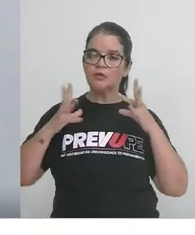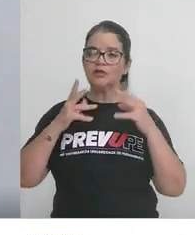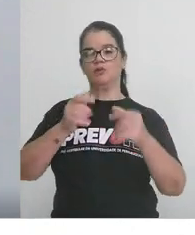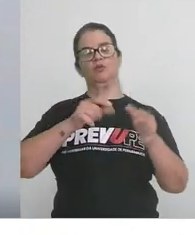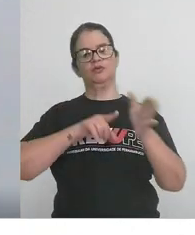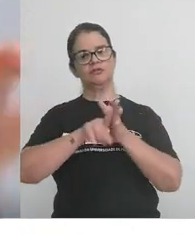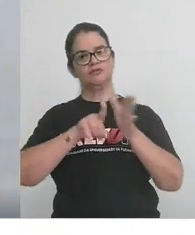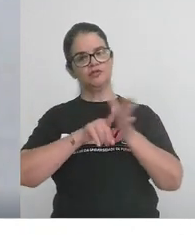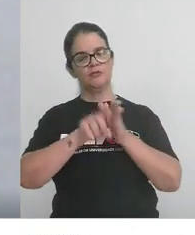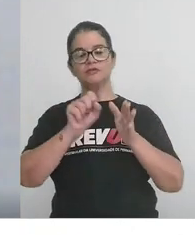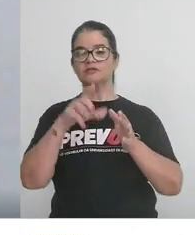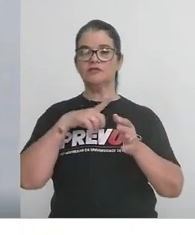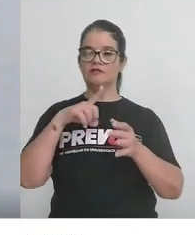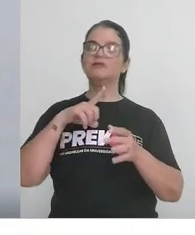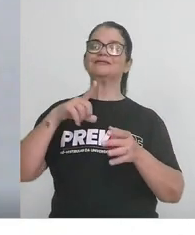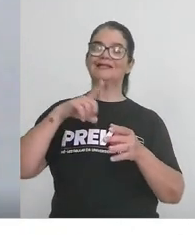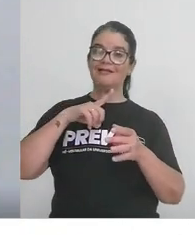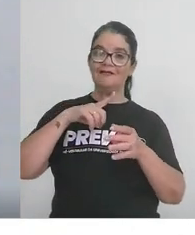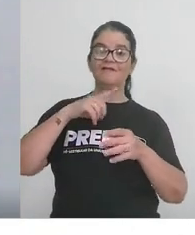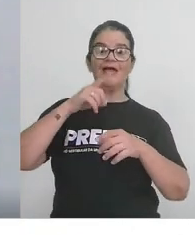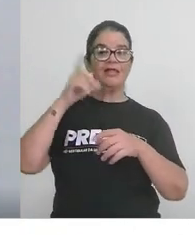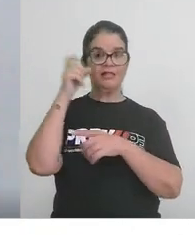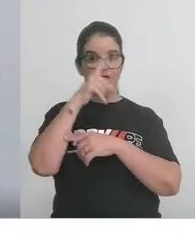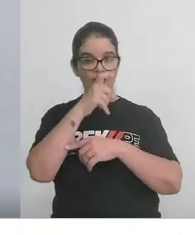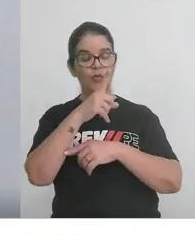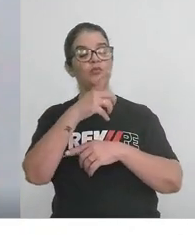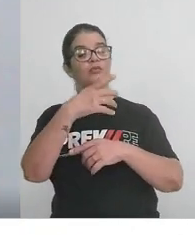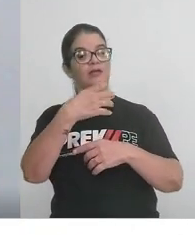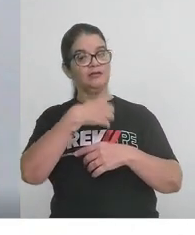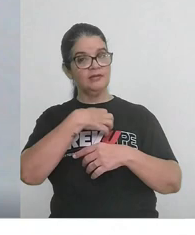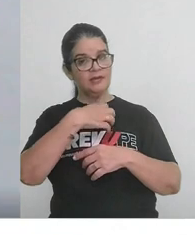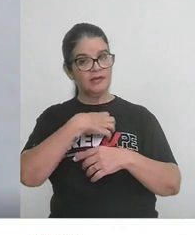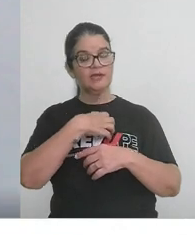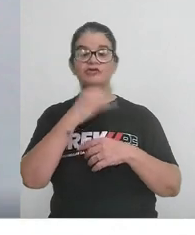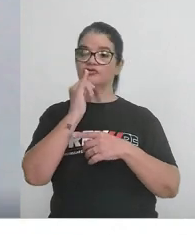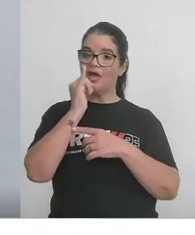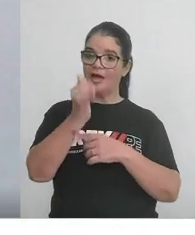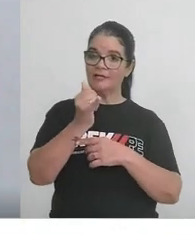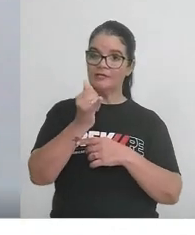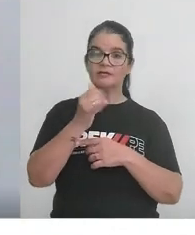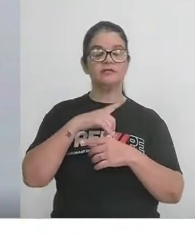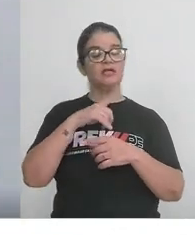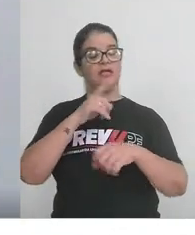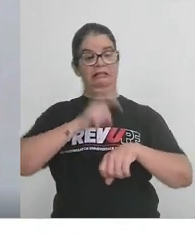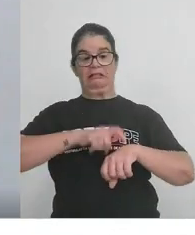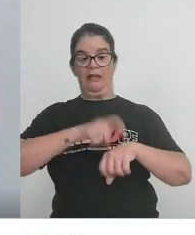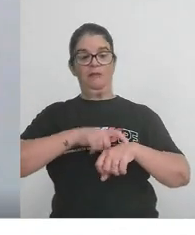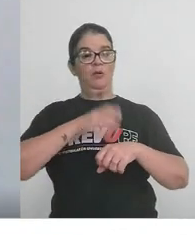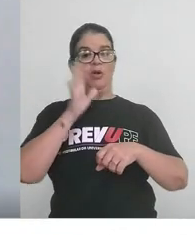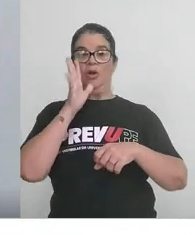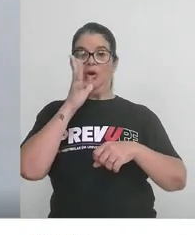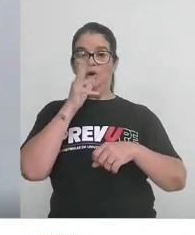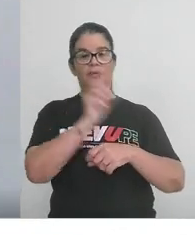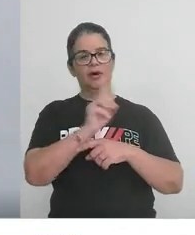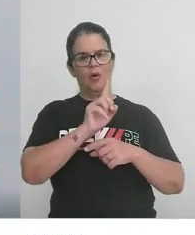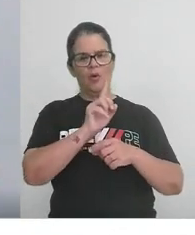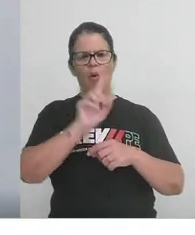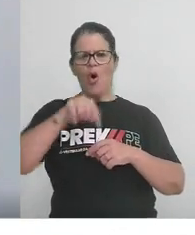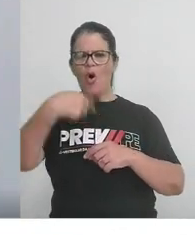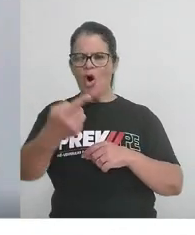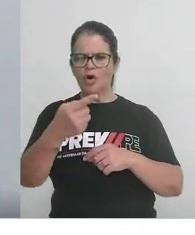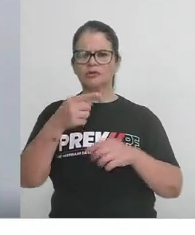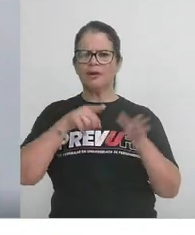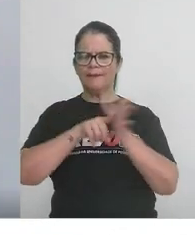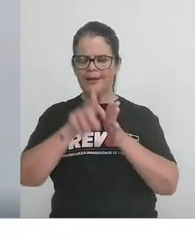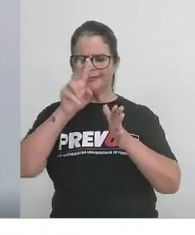as perguntas. Se você estiver tendo dificuldades, como eu já disse, não gaste tempo nela, passe para a próxima